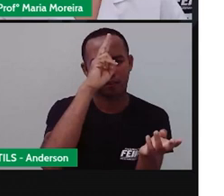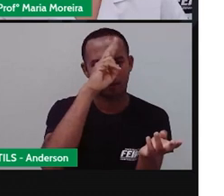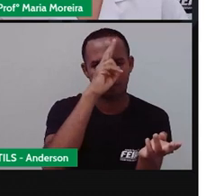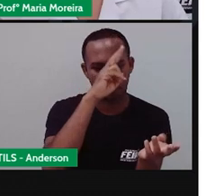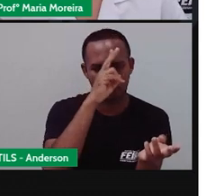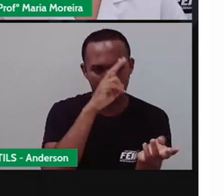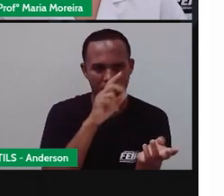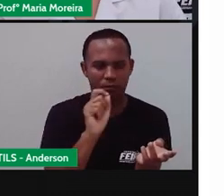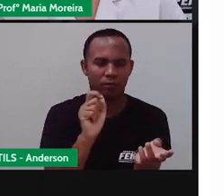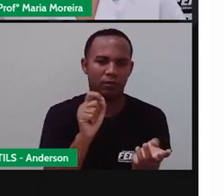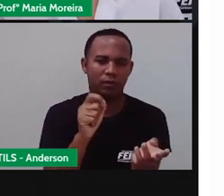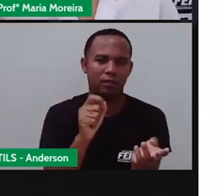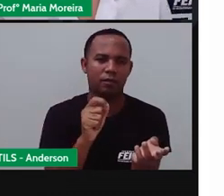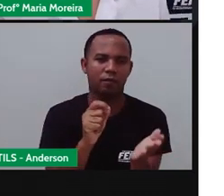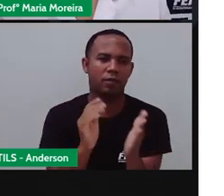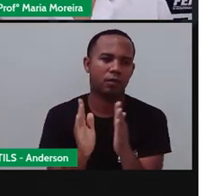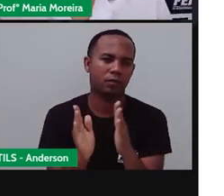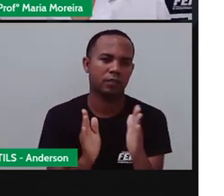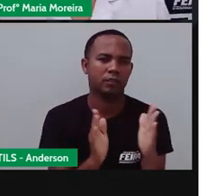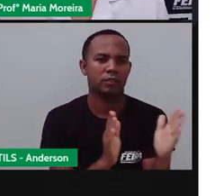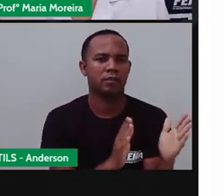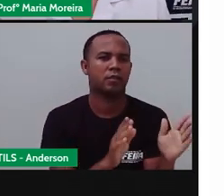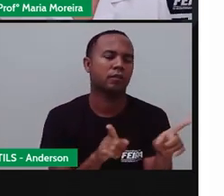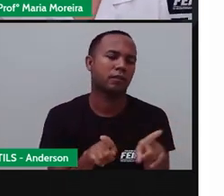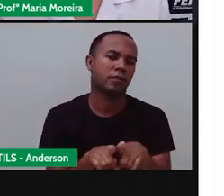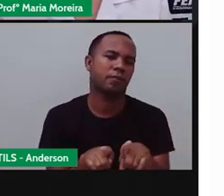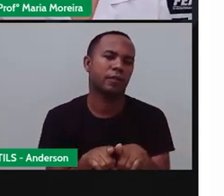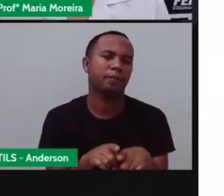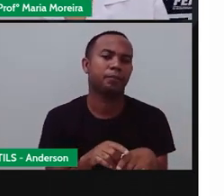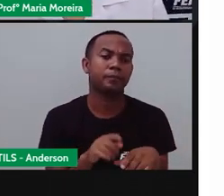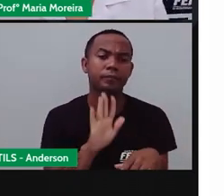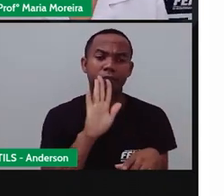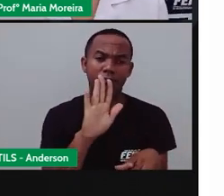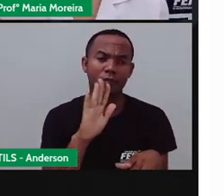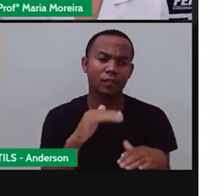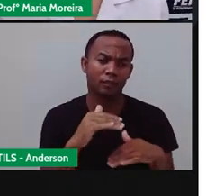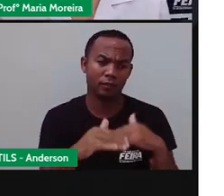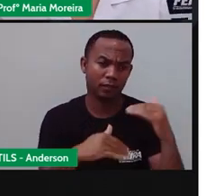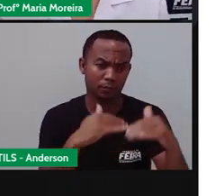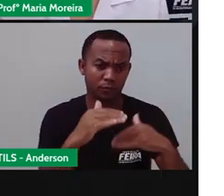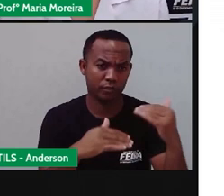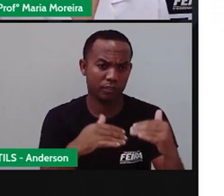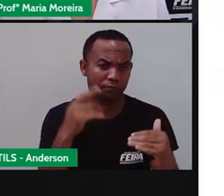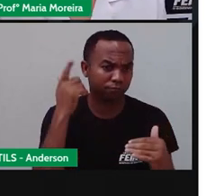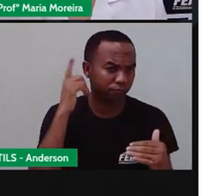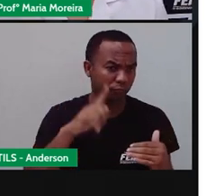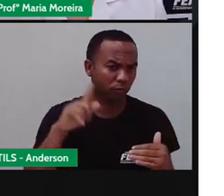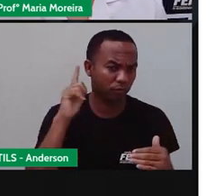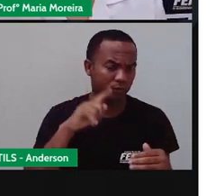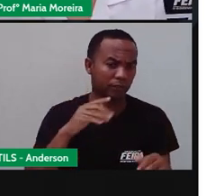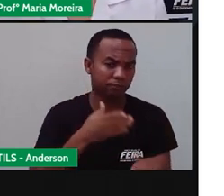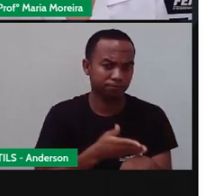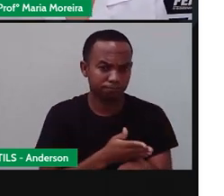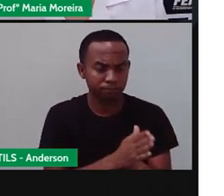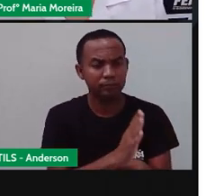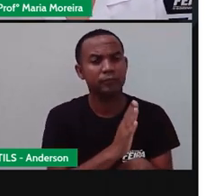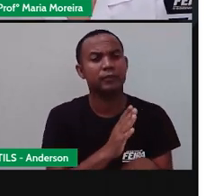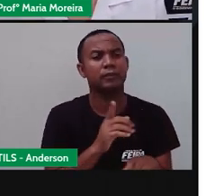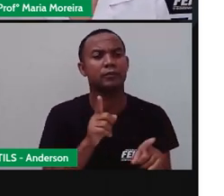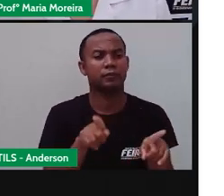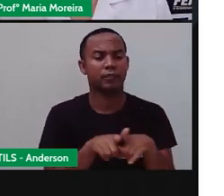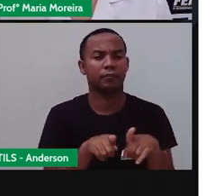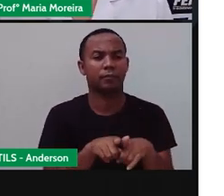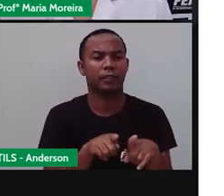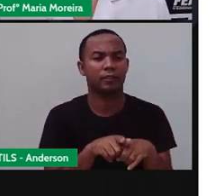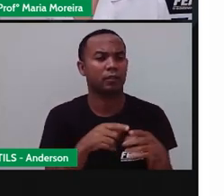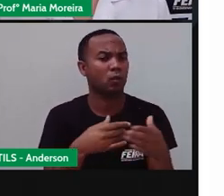proporção. Bom, com certeza, com o tempo, você estará mais acostumado com os mapas e poderá utilizá-los para ir a